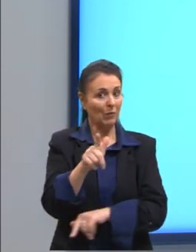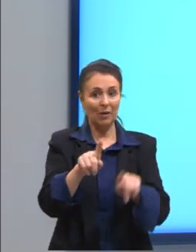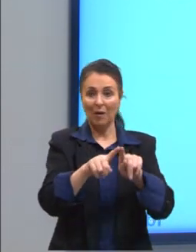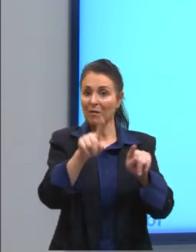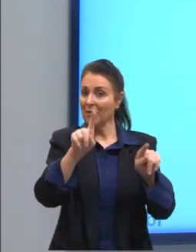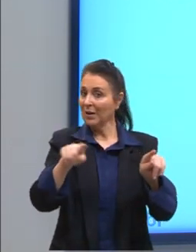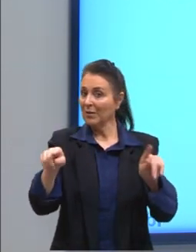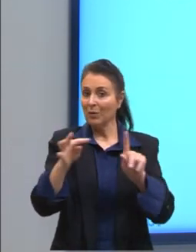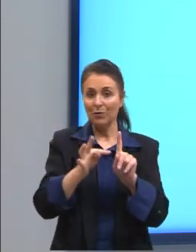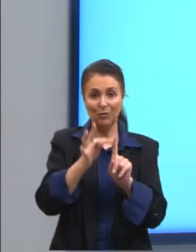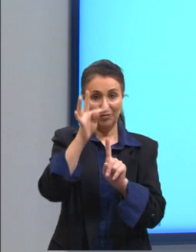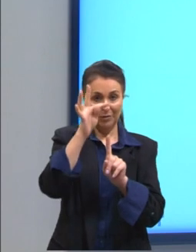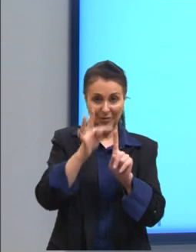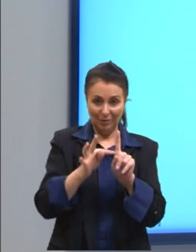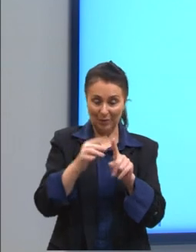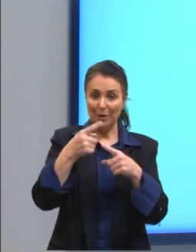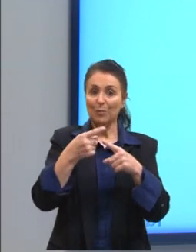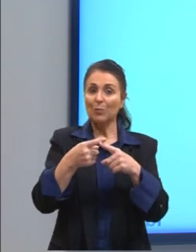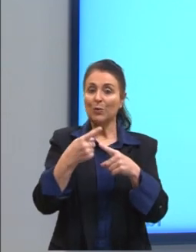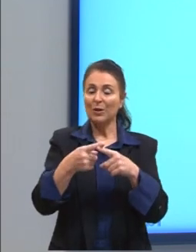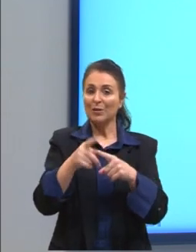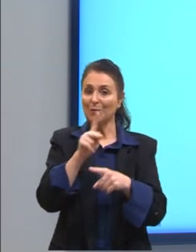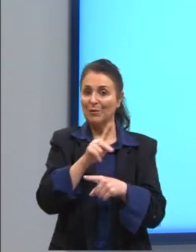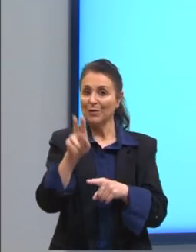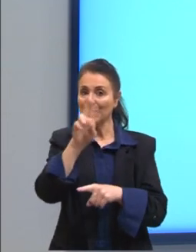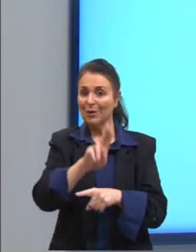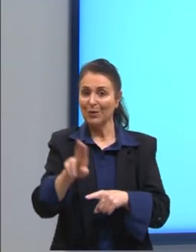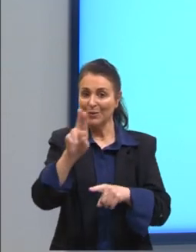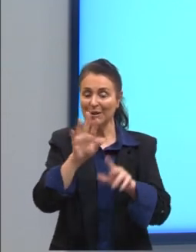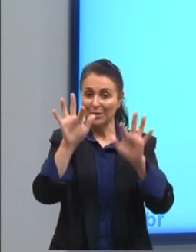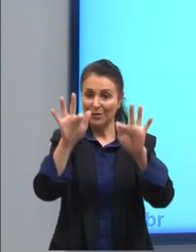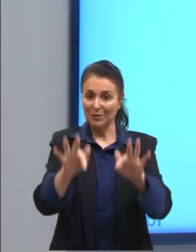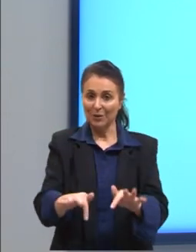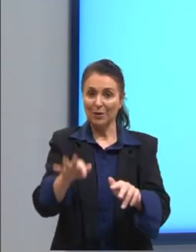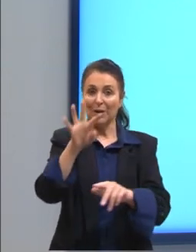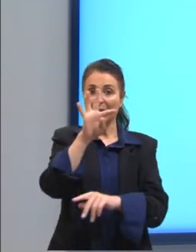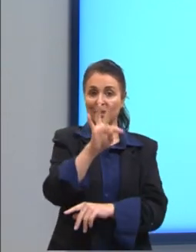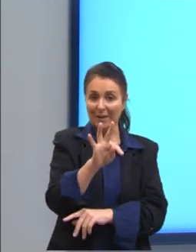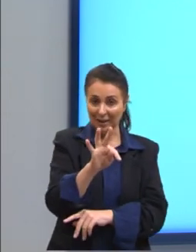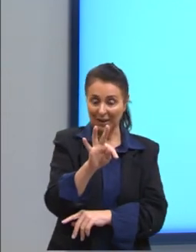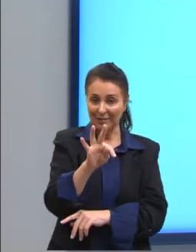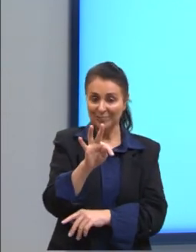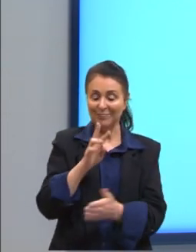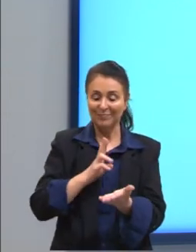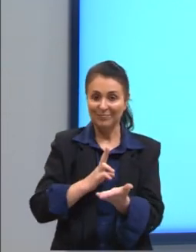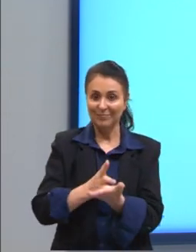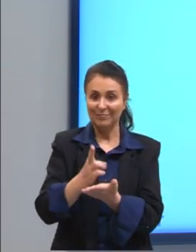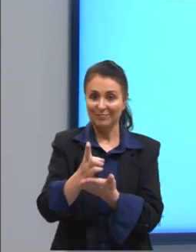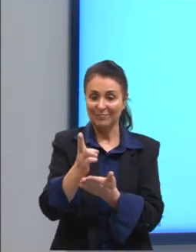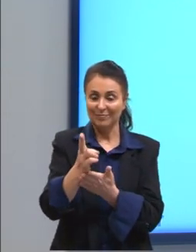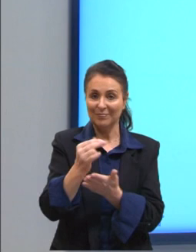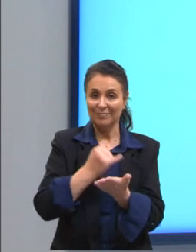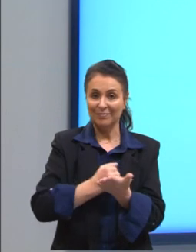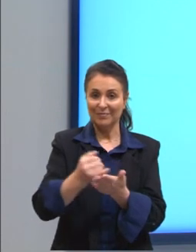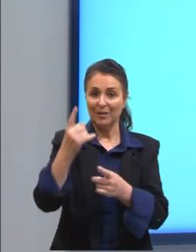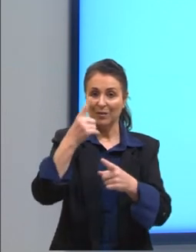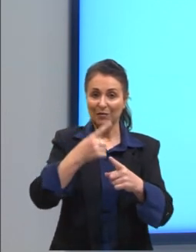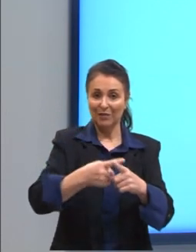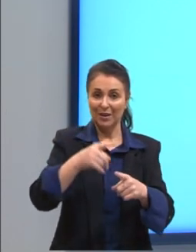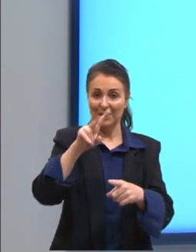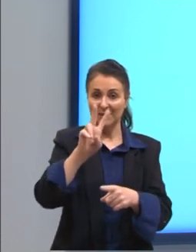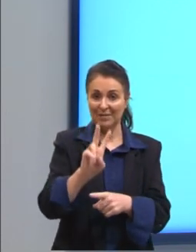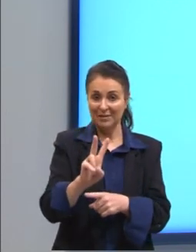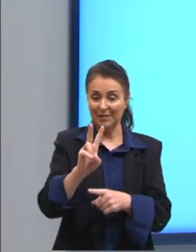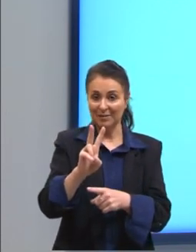Por isso que eu coloquei aqui no final. T, temperatura constante. P inicial multiplicado por V inicial